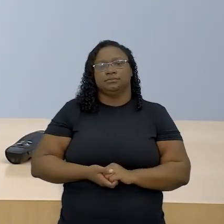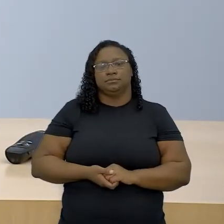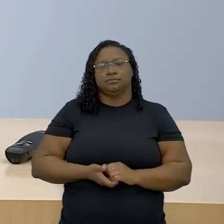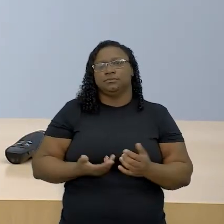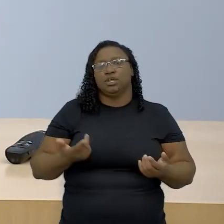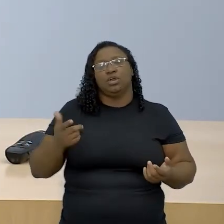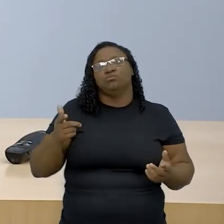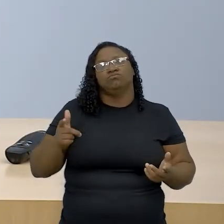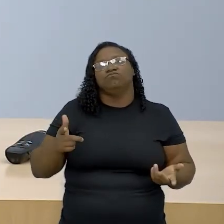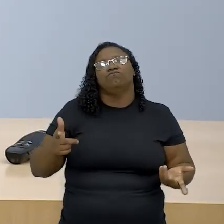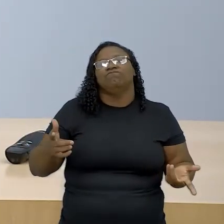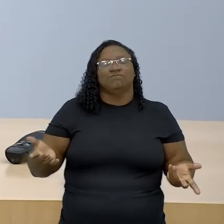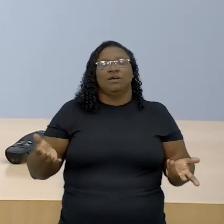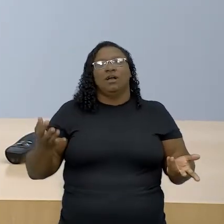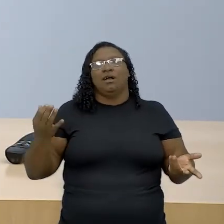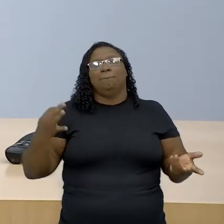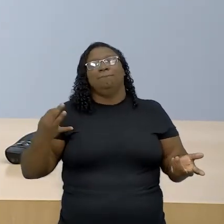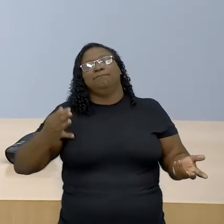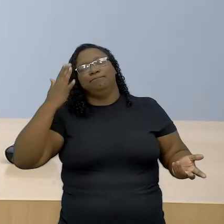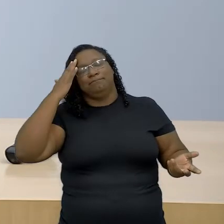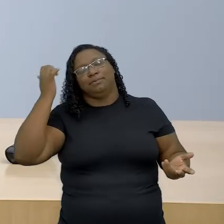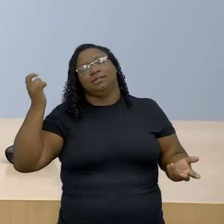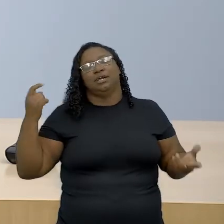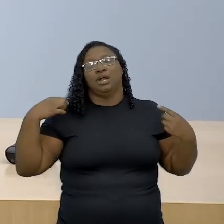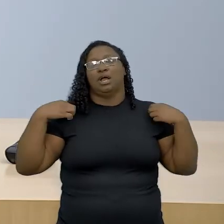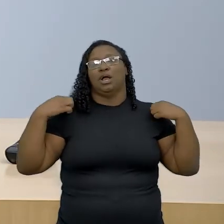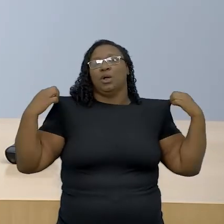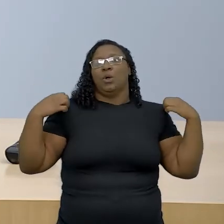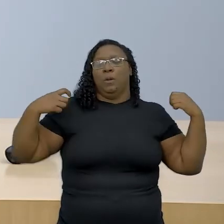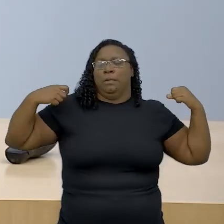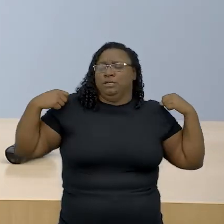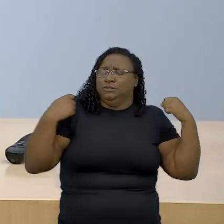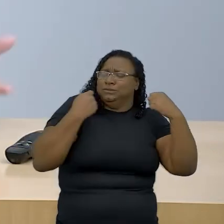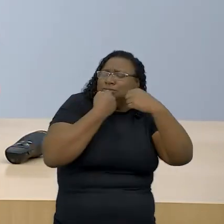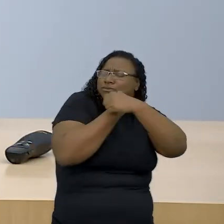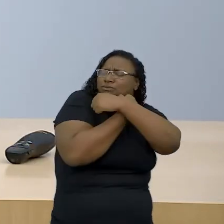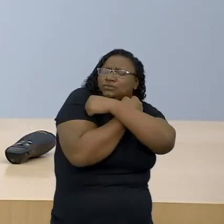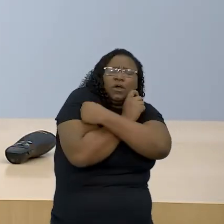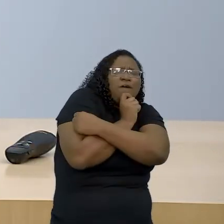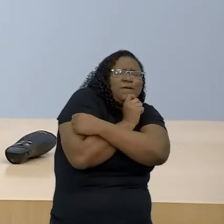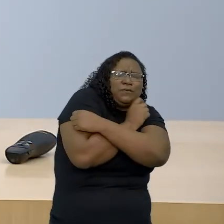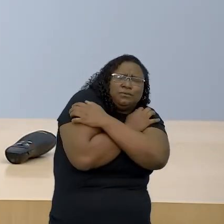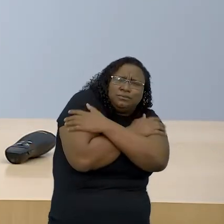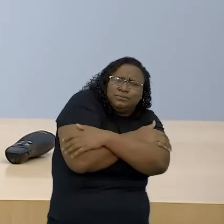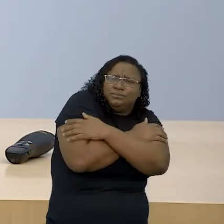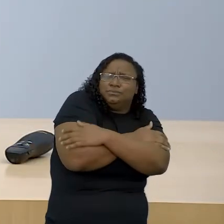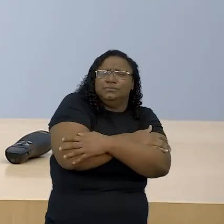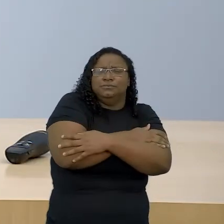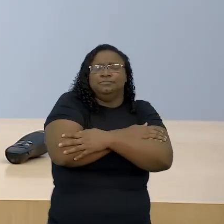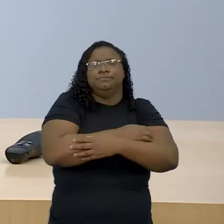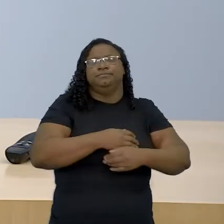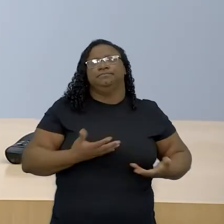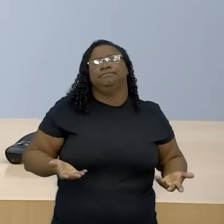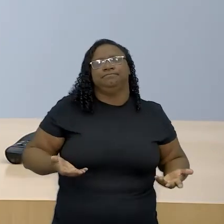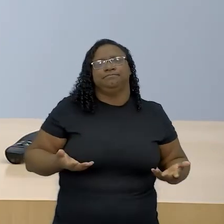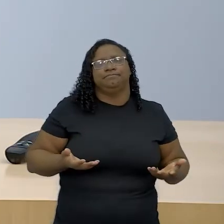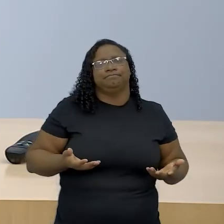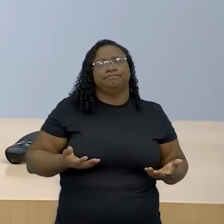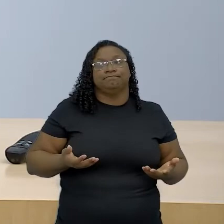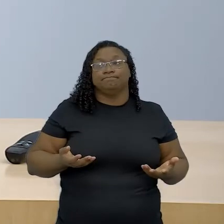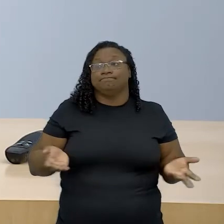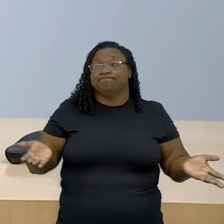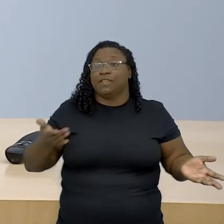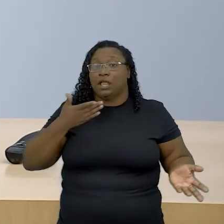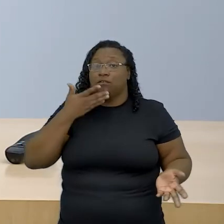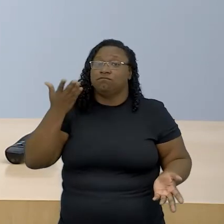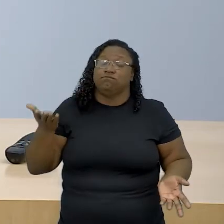clima. Não têm a certeza de que terão uma roupa e um cobertor para se cobrir em caso de frio. E de que não perecerão, não morrerão